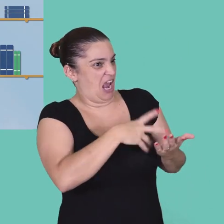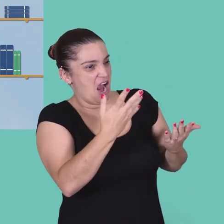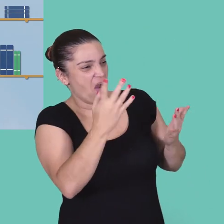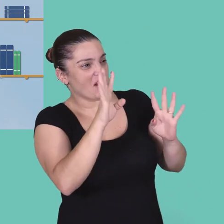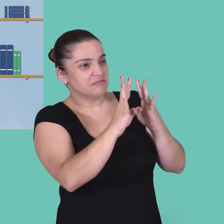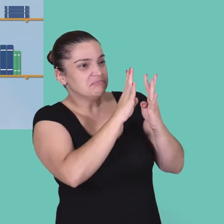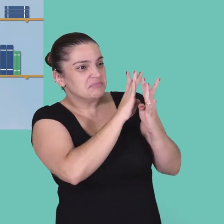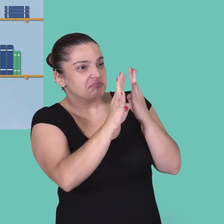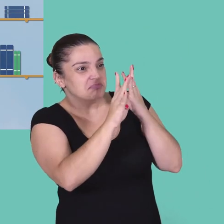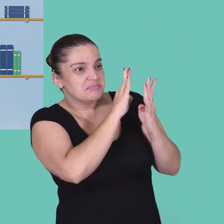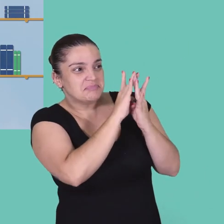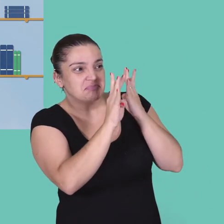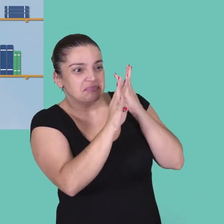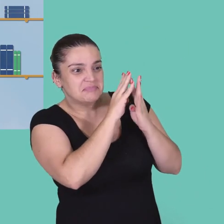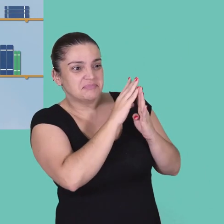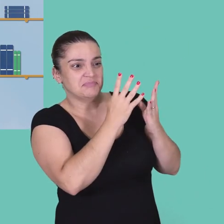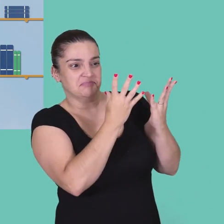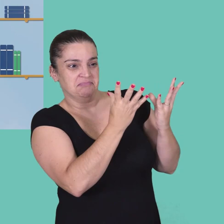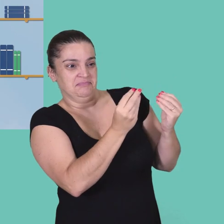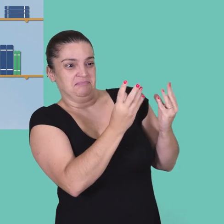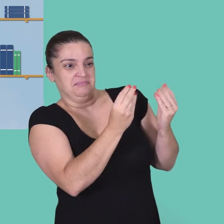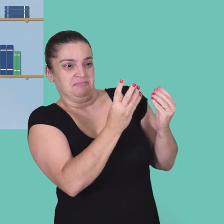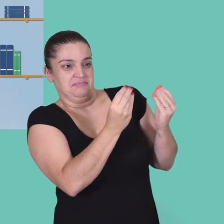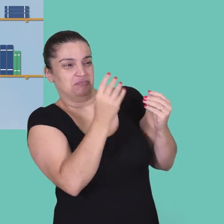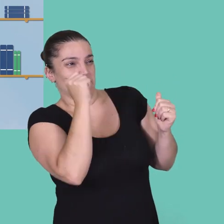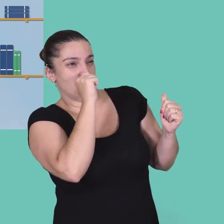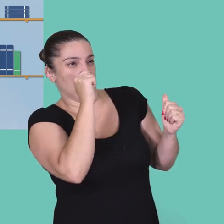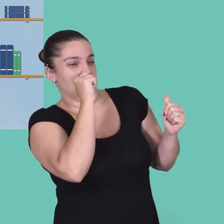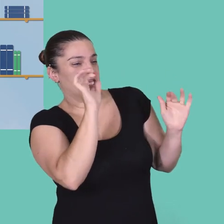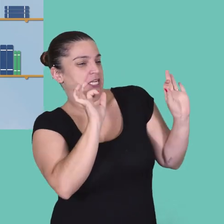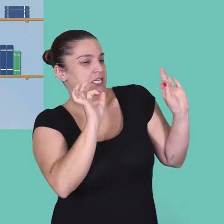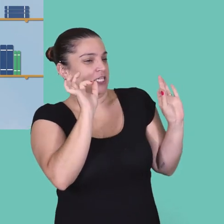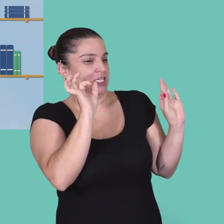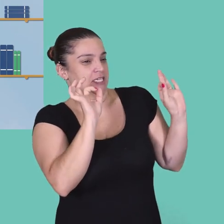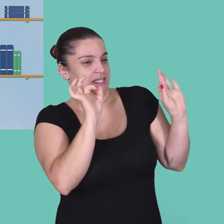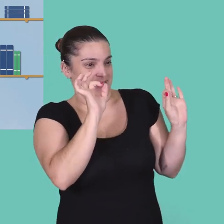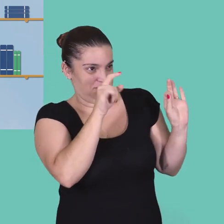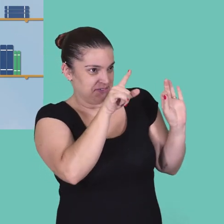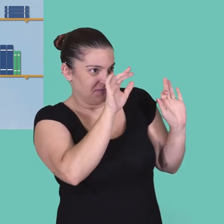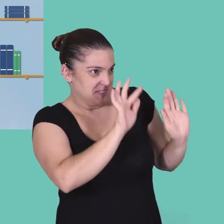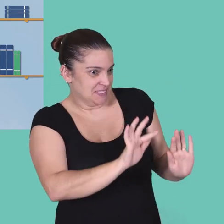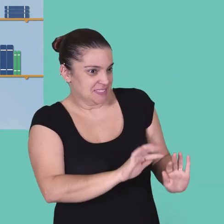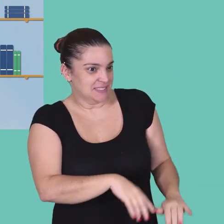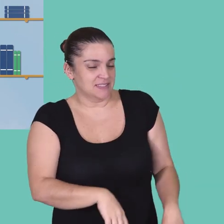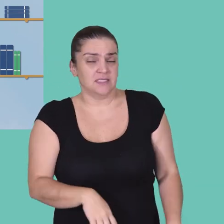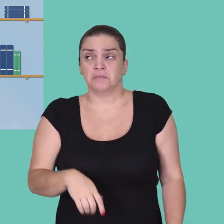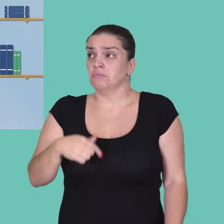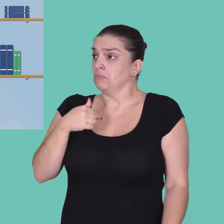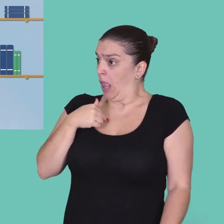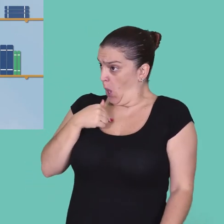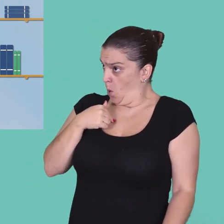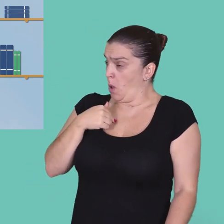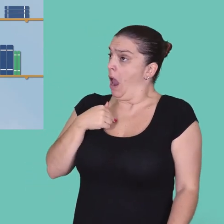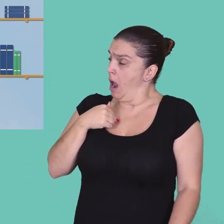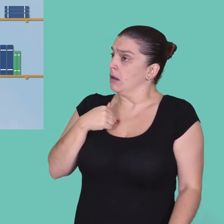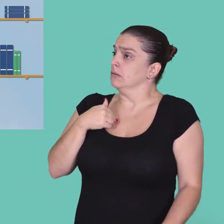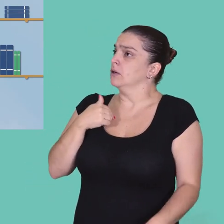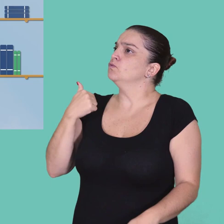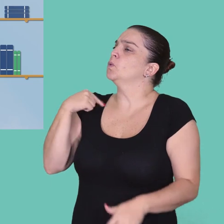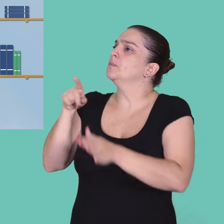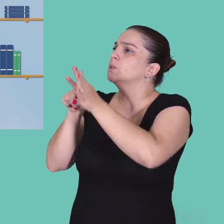porque o corredor aí tá fluido, cheio de menininha. Ah, bom. Então eu vou